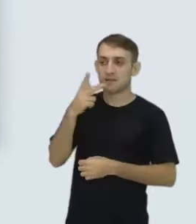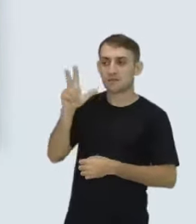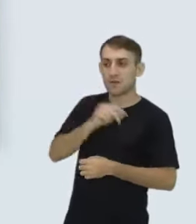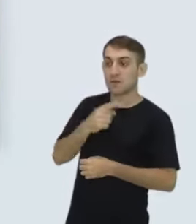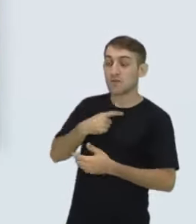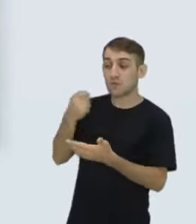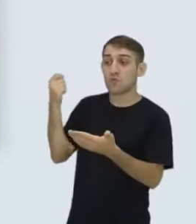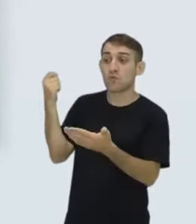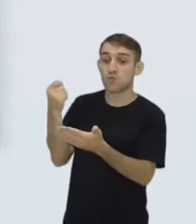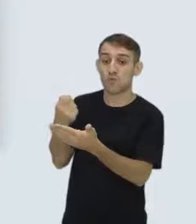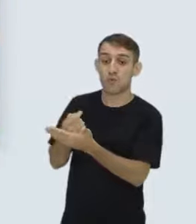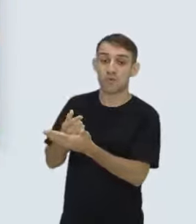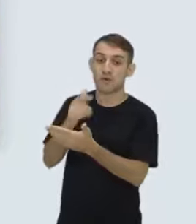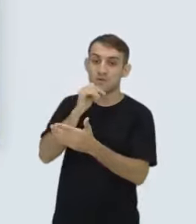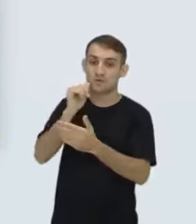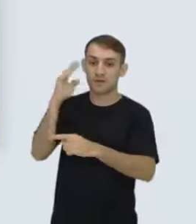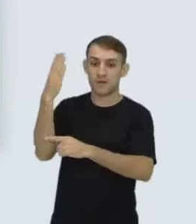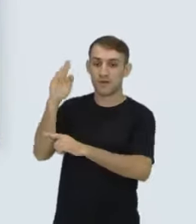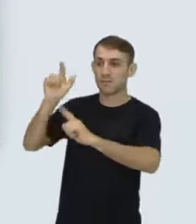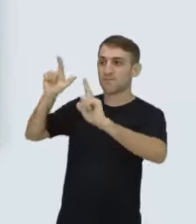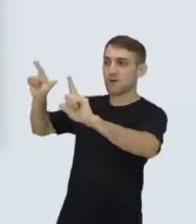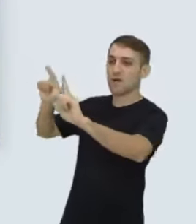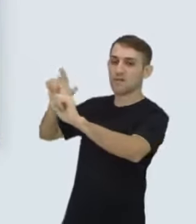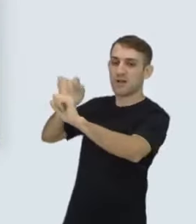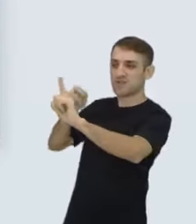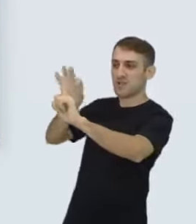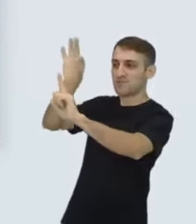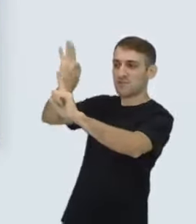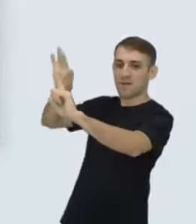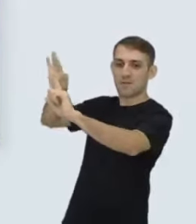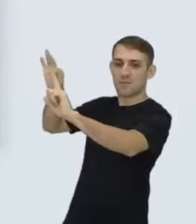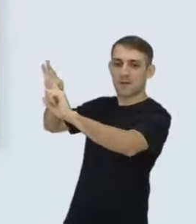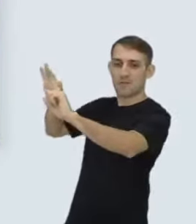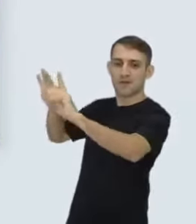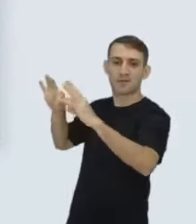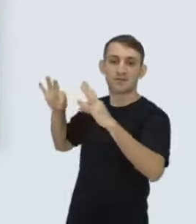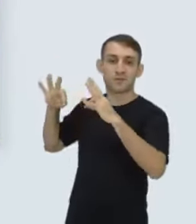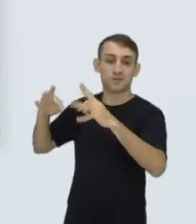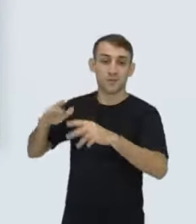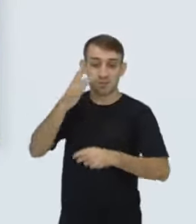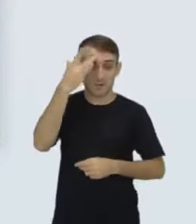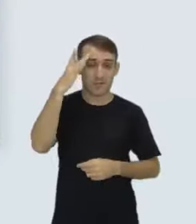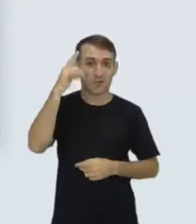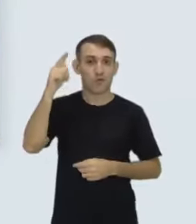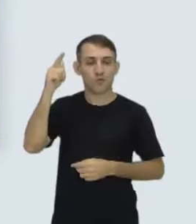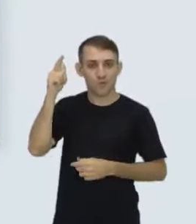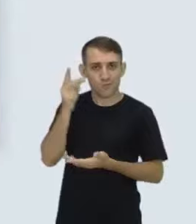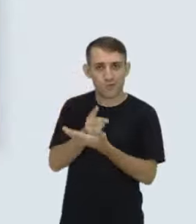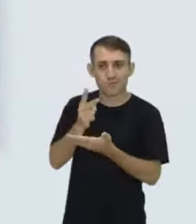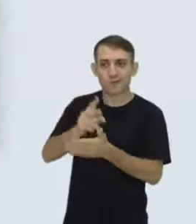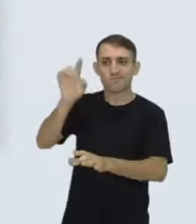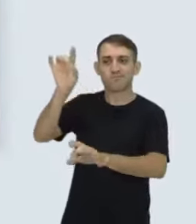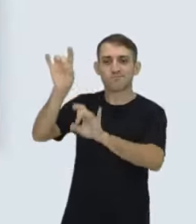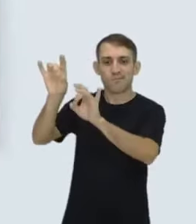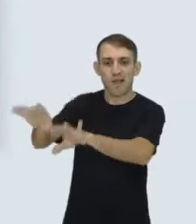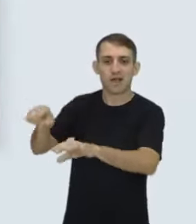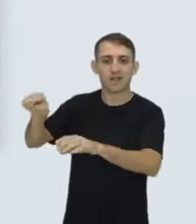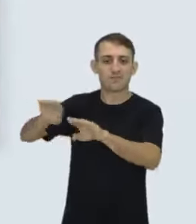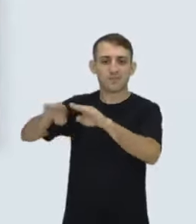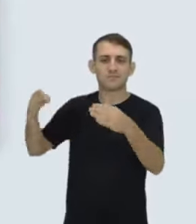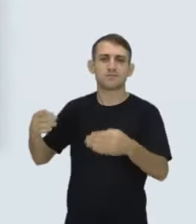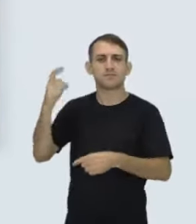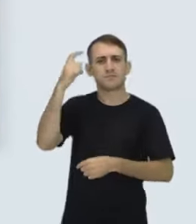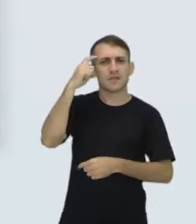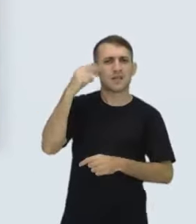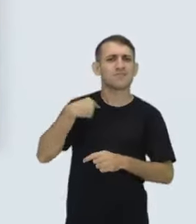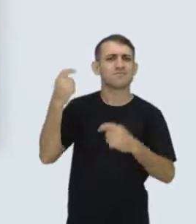comprar um porta-chave de ganchinhos e vou colocar em cima de uma parede. E todo mundo continua jogando a chave ali em cima da mesa, para e